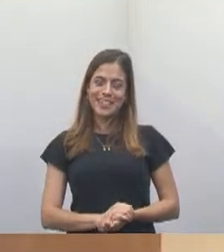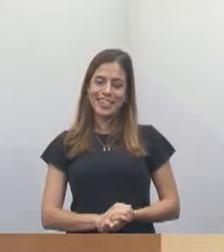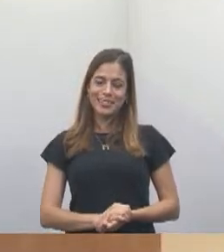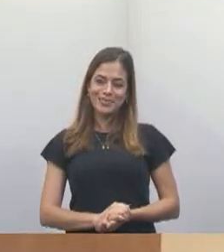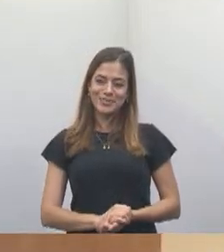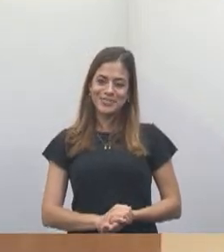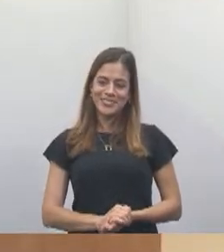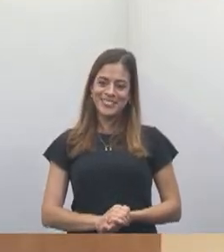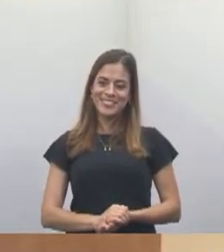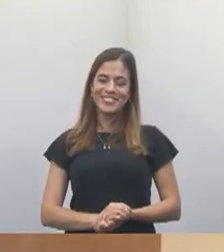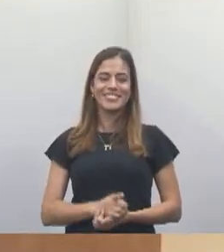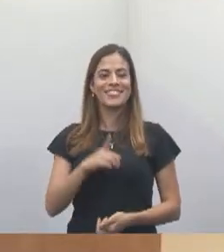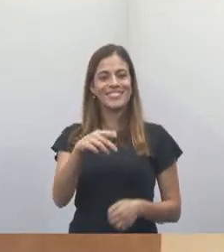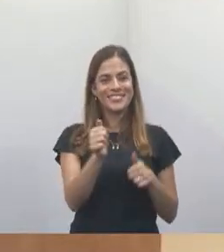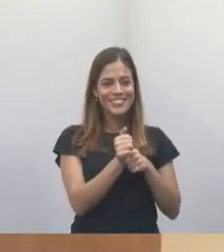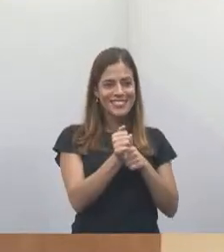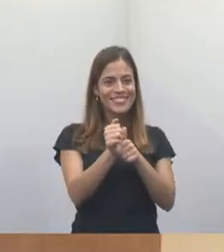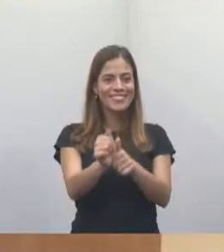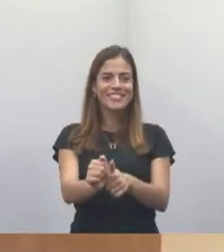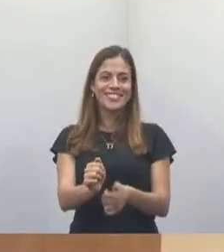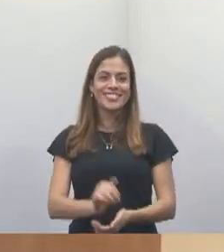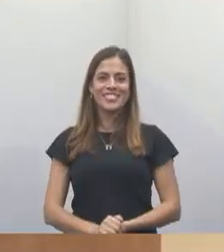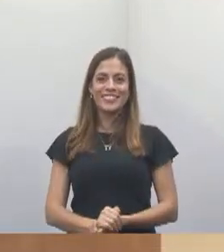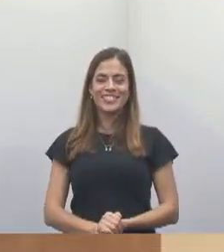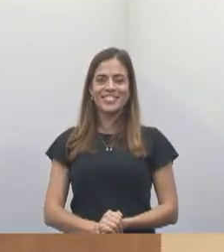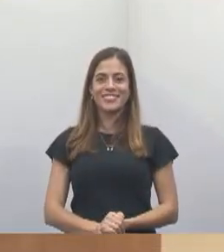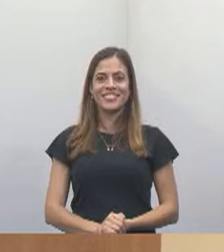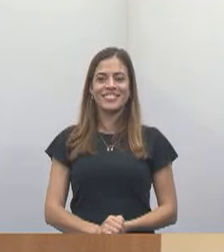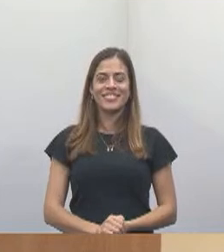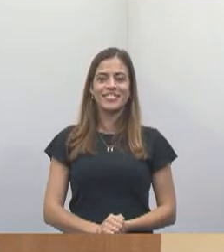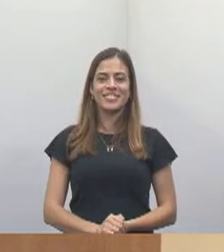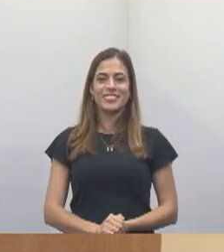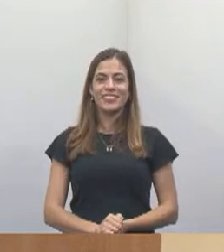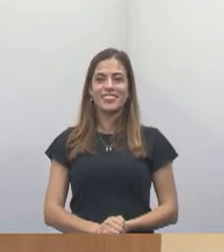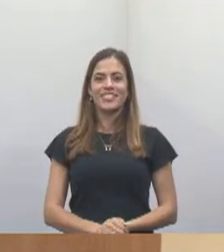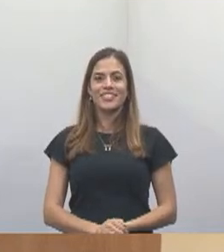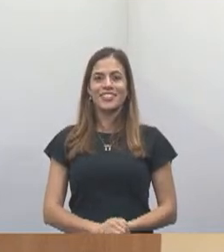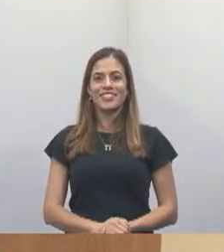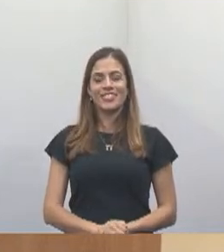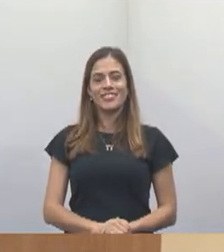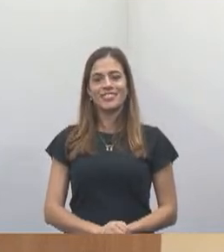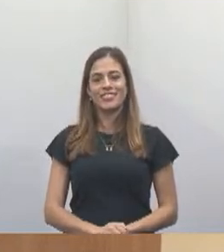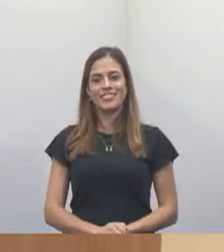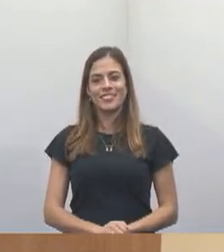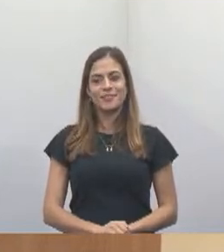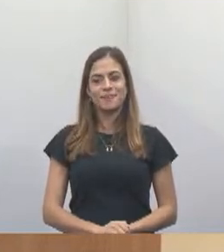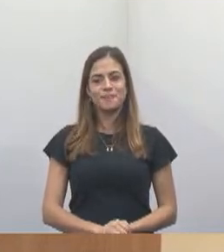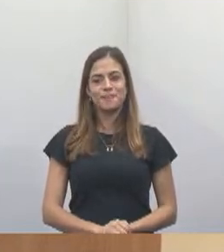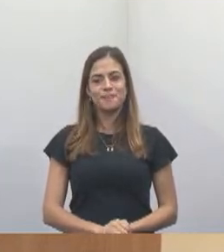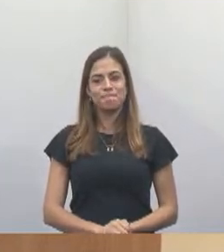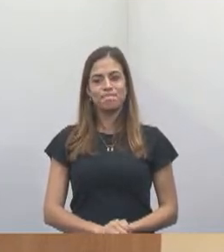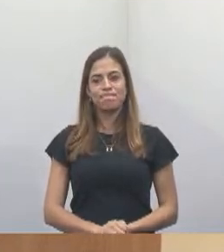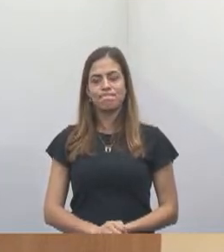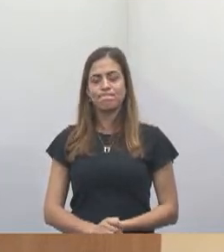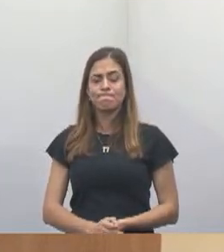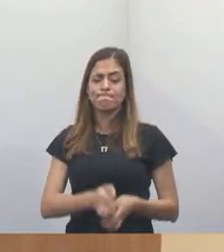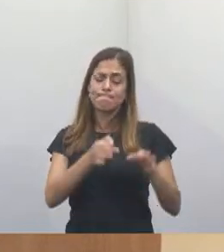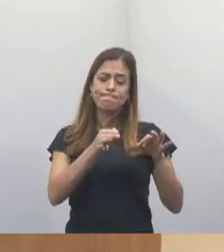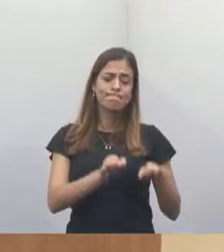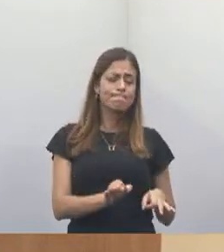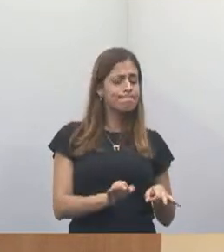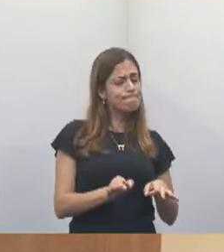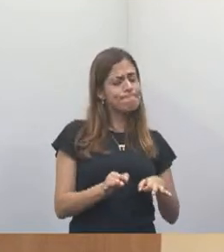Olha, você que nos acompanha, até seria, assim, injusto